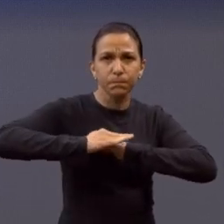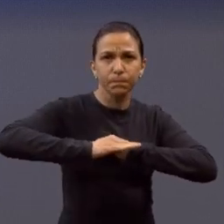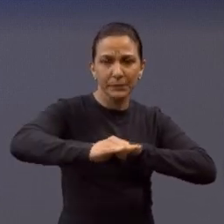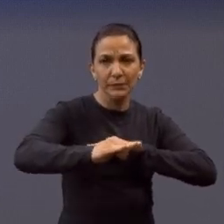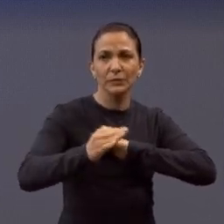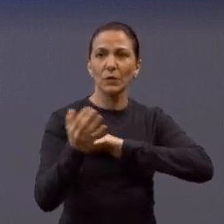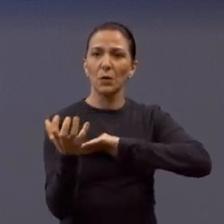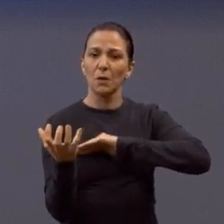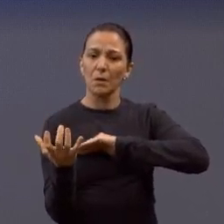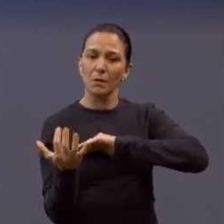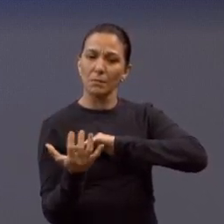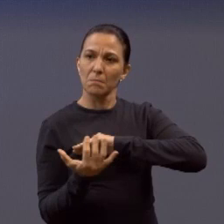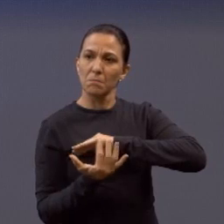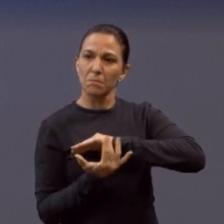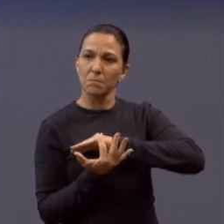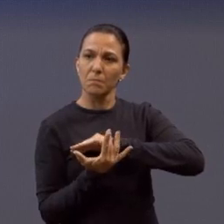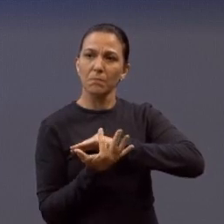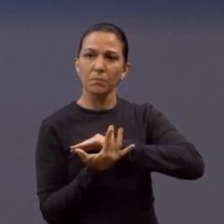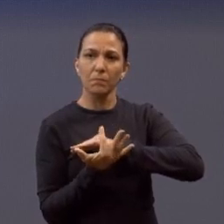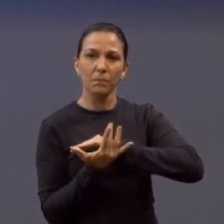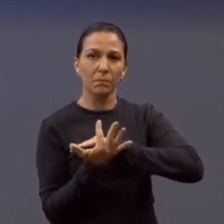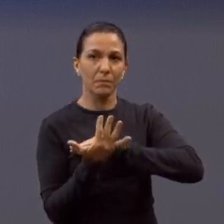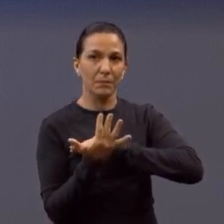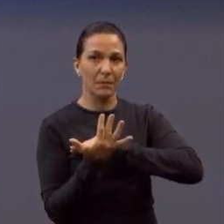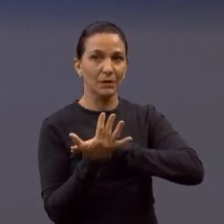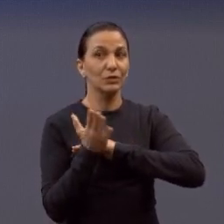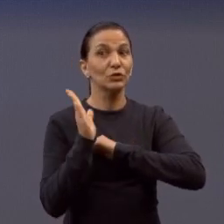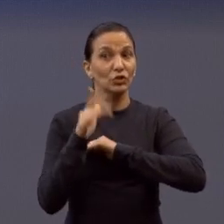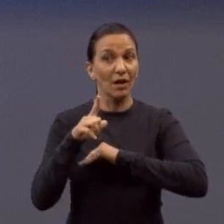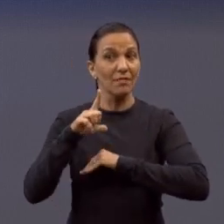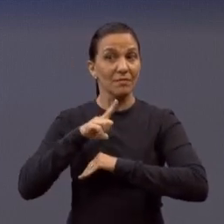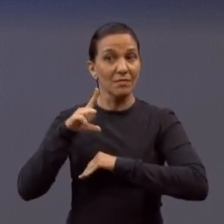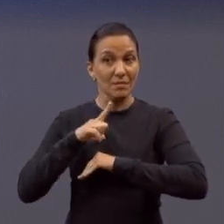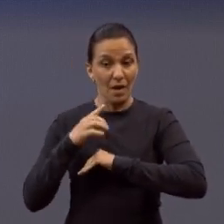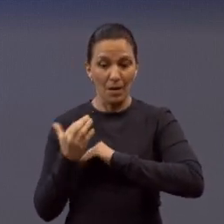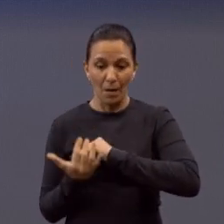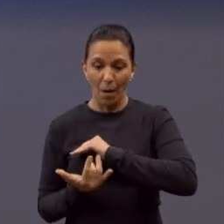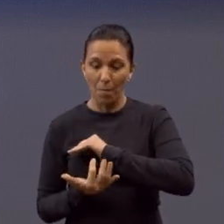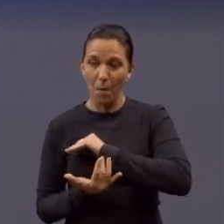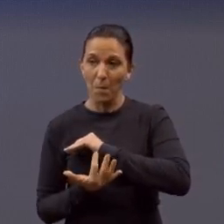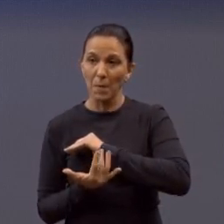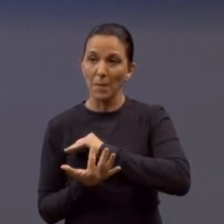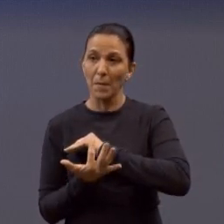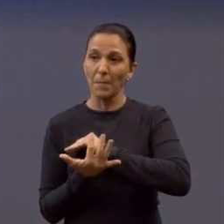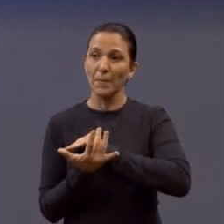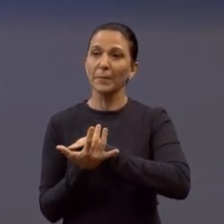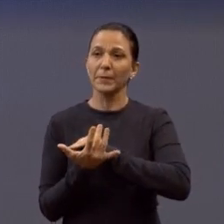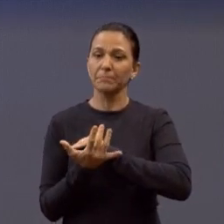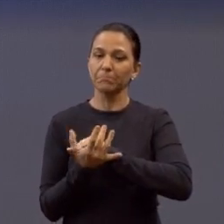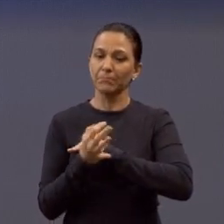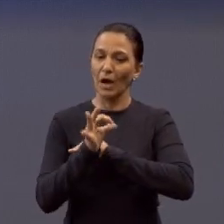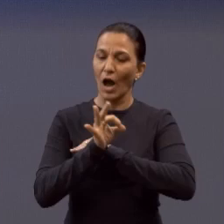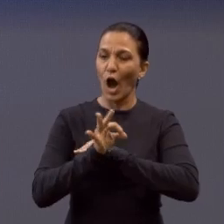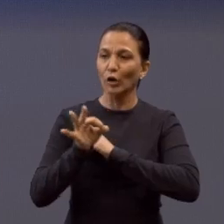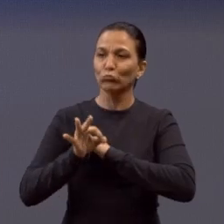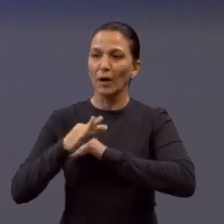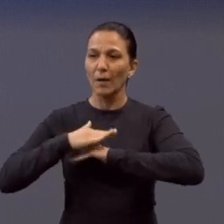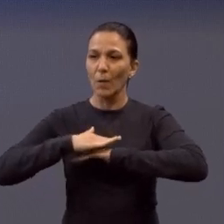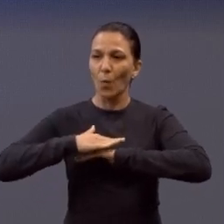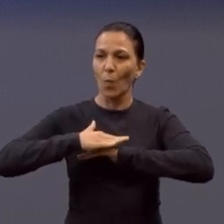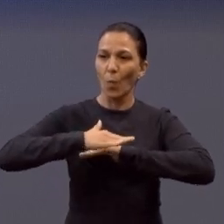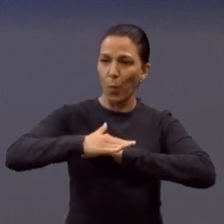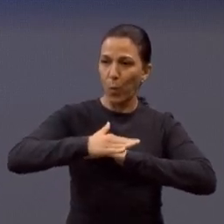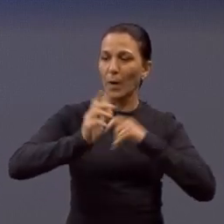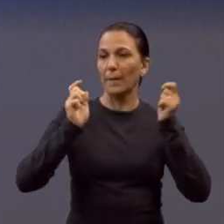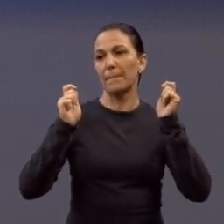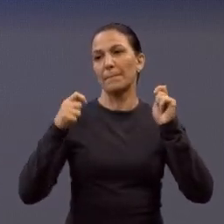aqui, o mato já vai crescer novamente. Já vai crescer, não. Já está crescendo novamente, tá? Então, está